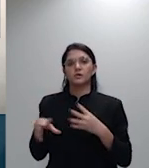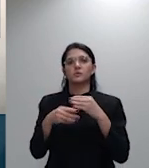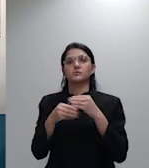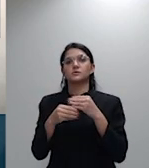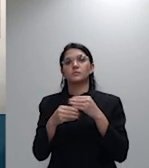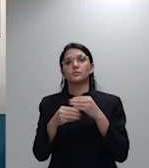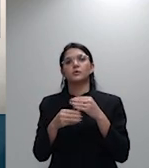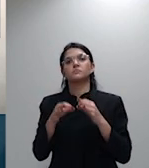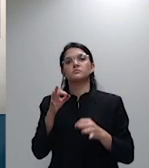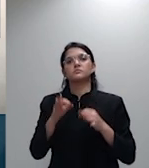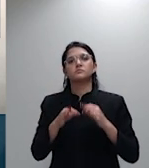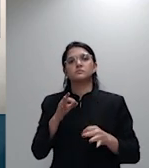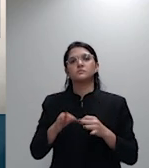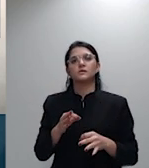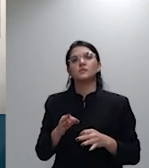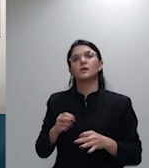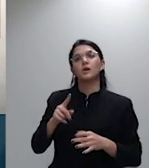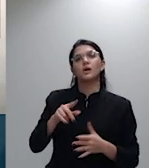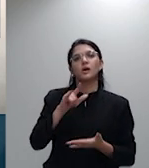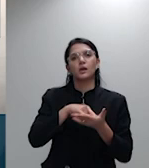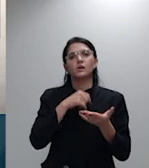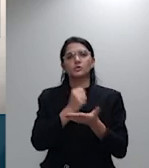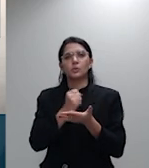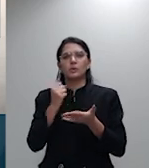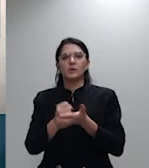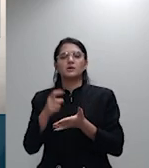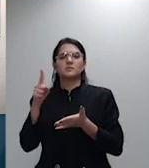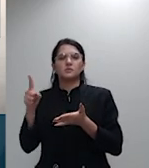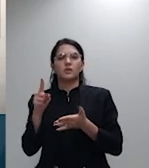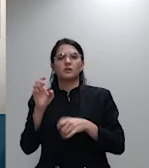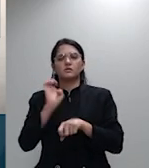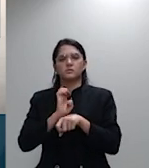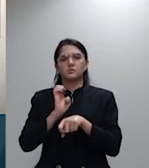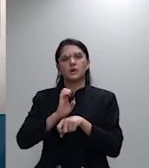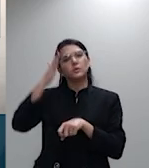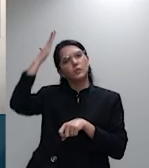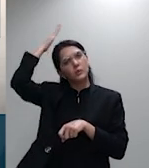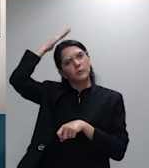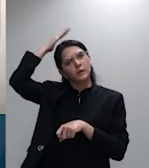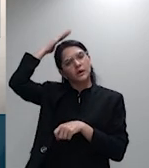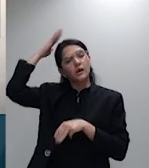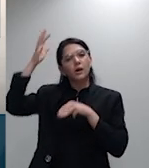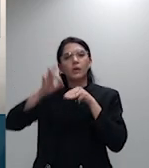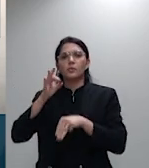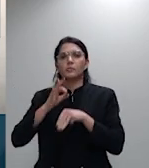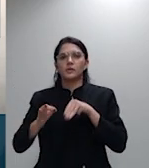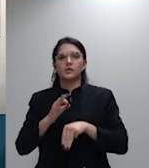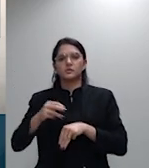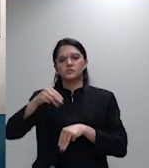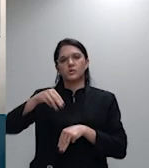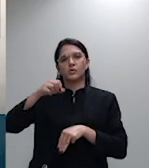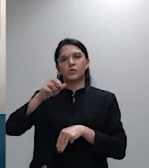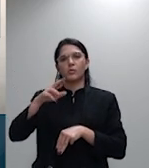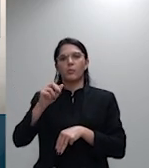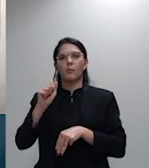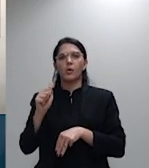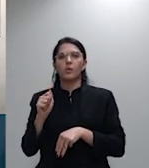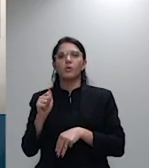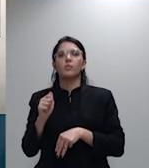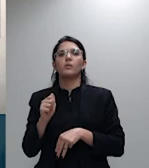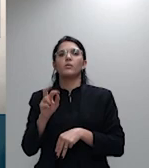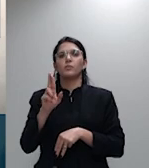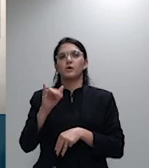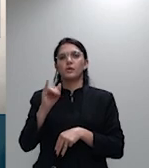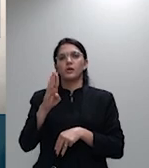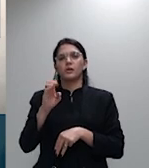Paraná o ministro Moura Ribeiro proferirá seu voto vista com a palavra ministro obrigado